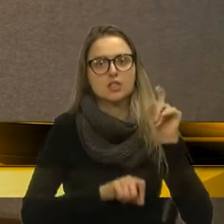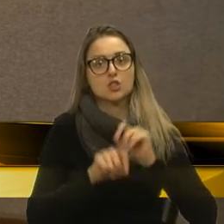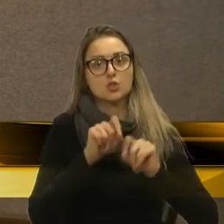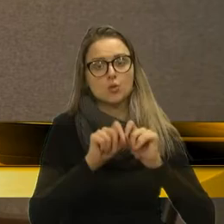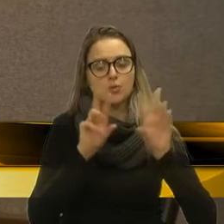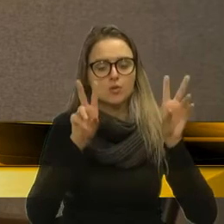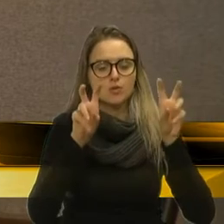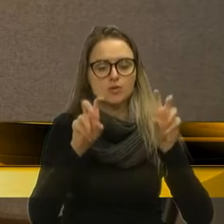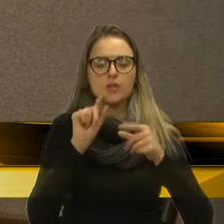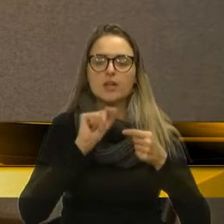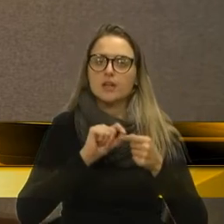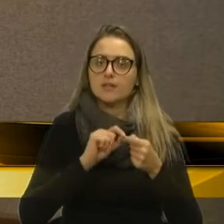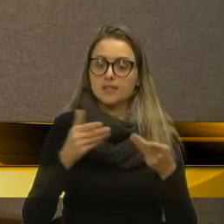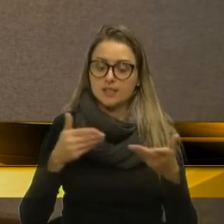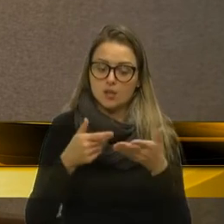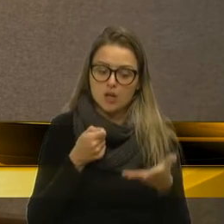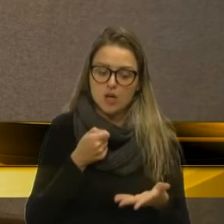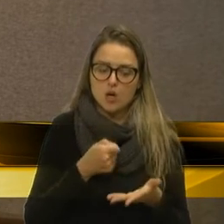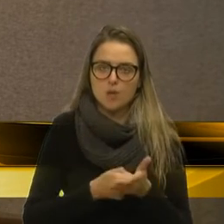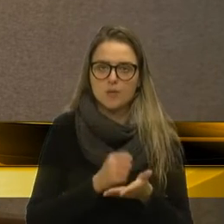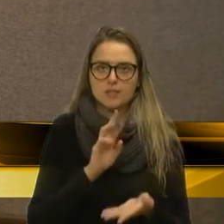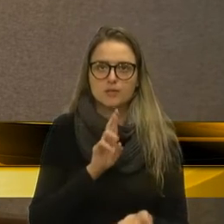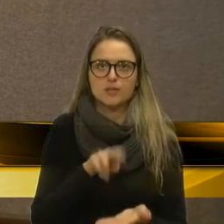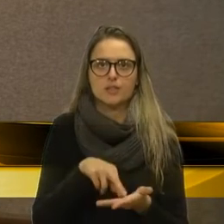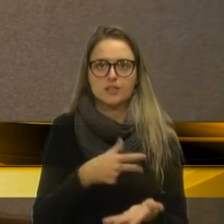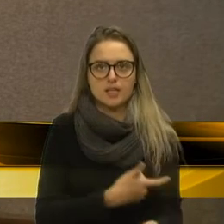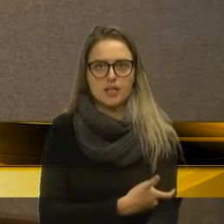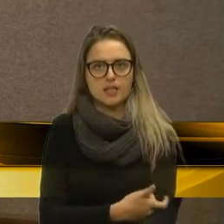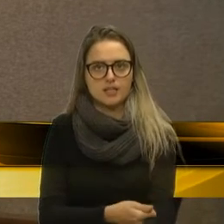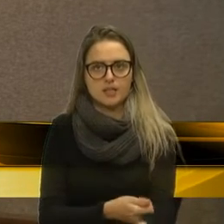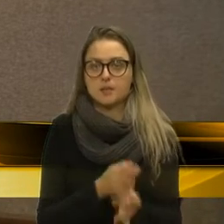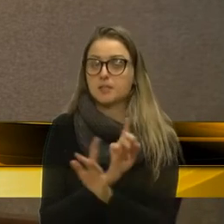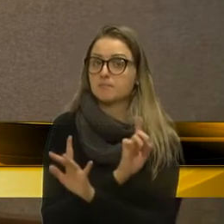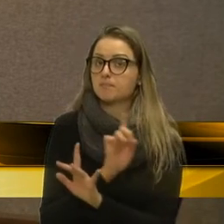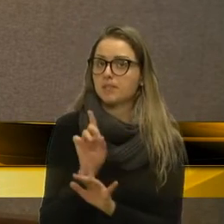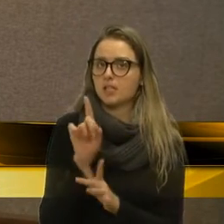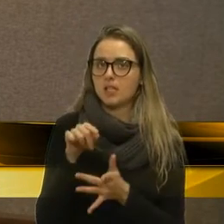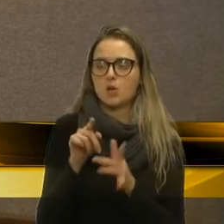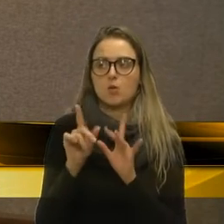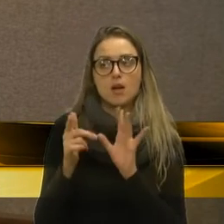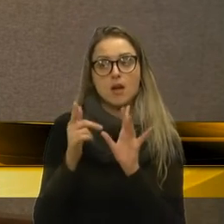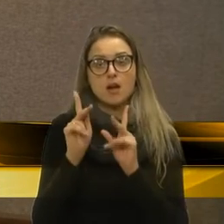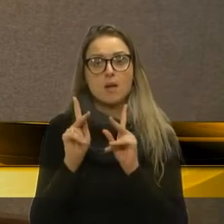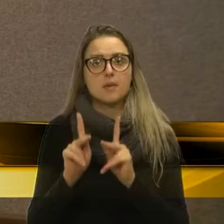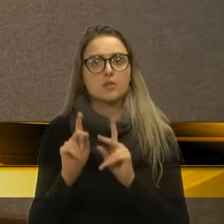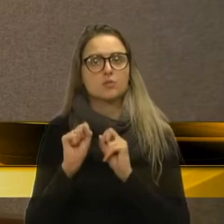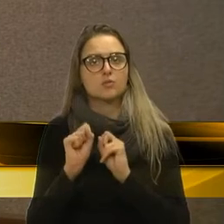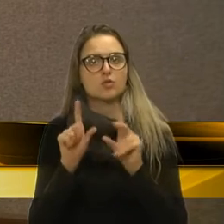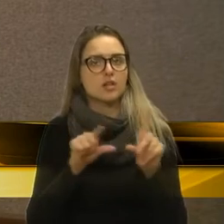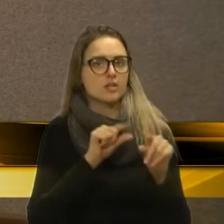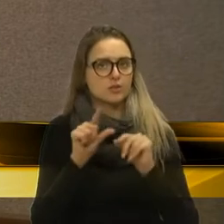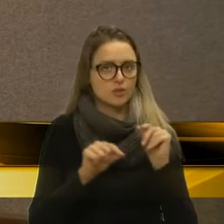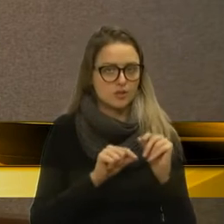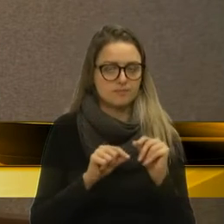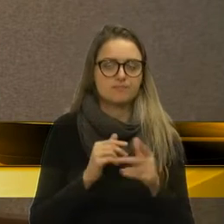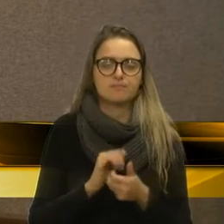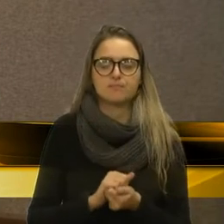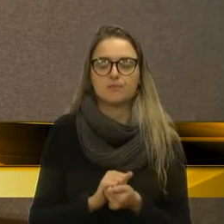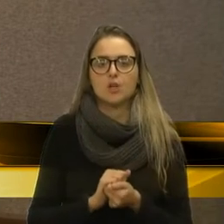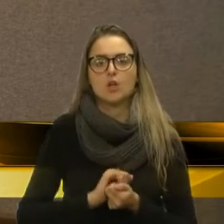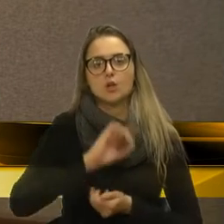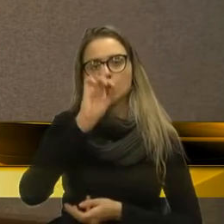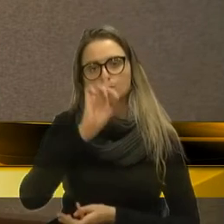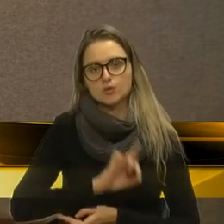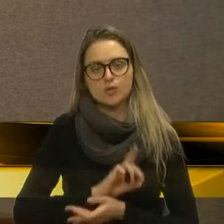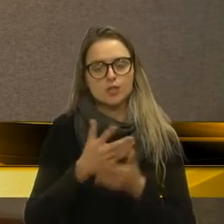tema, permitiram que a obrigatoriedade da realização de exames se tornasse obsoleta. Por conseguinte, o